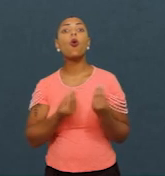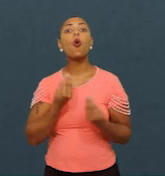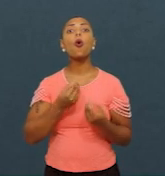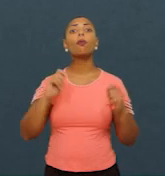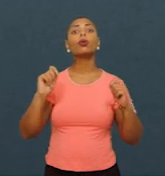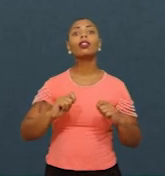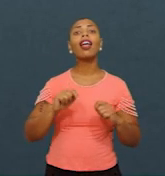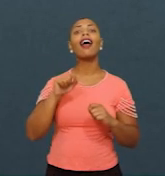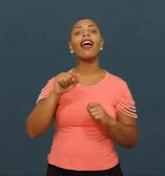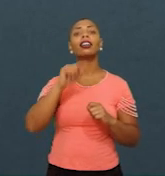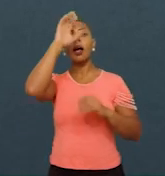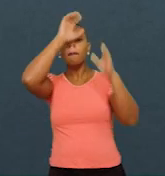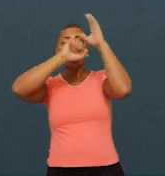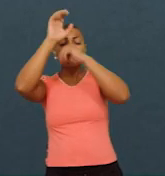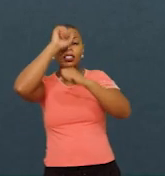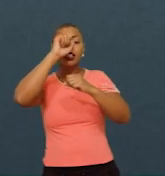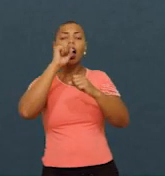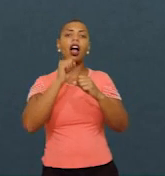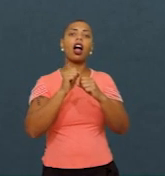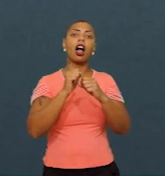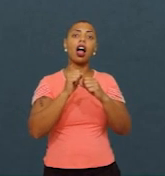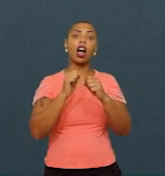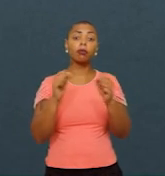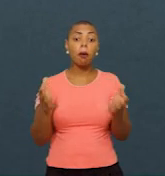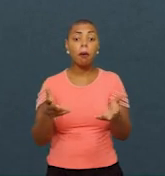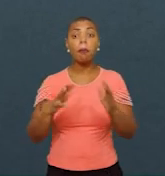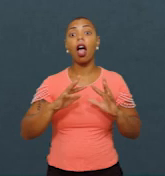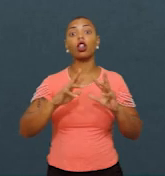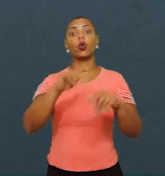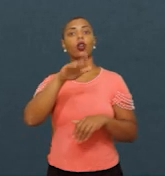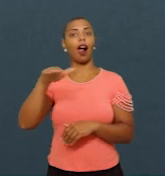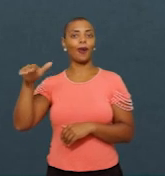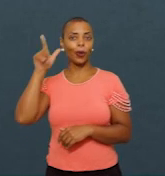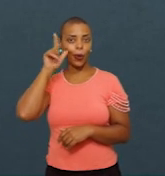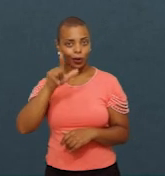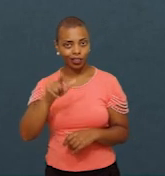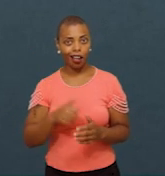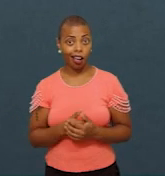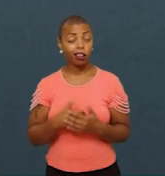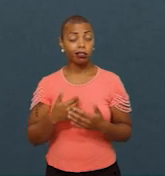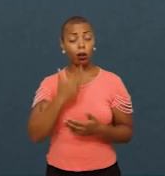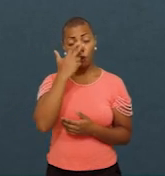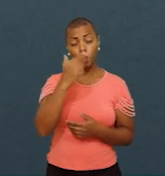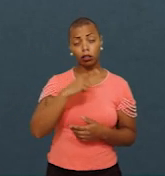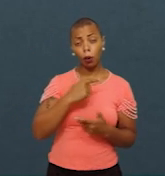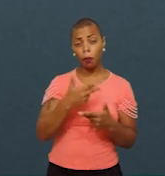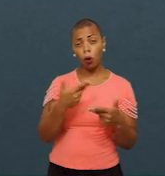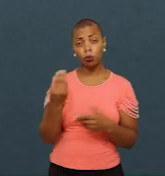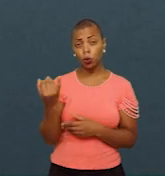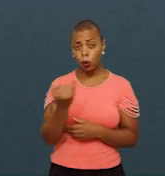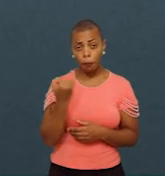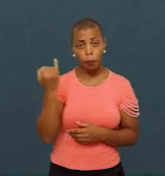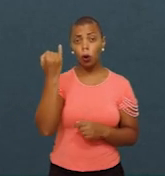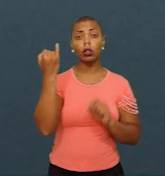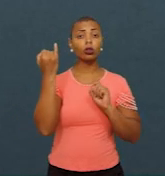essas aprendizagens chegarem aos estudantes. Acho que tem um ponto muito importante que